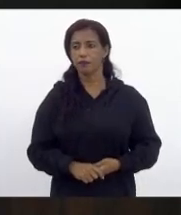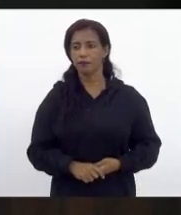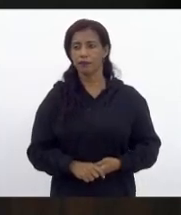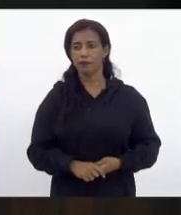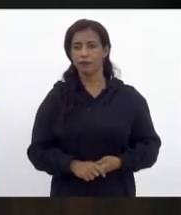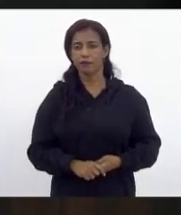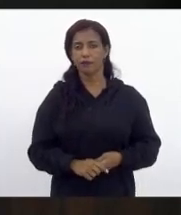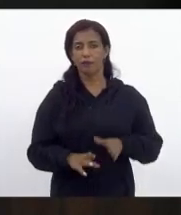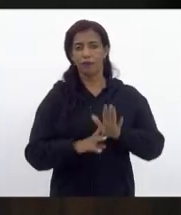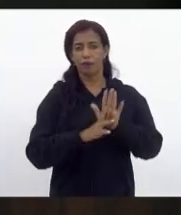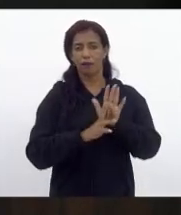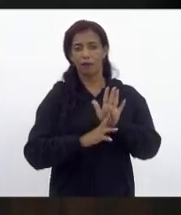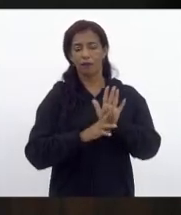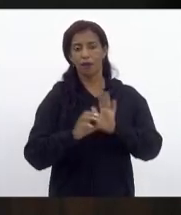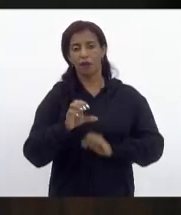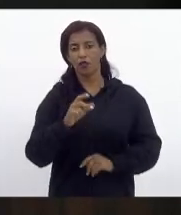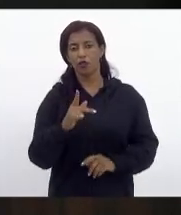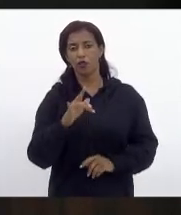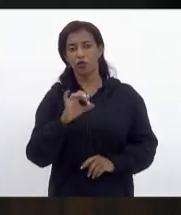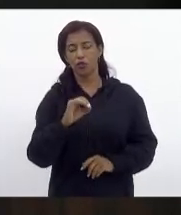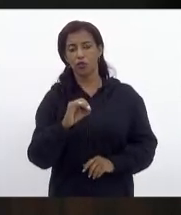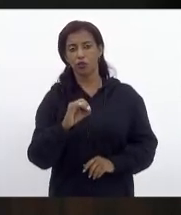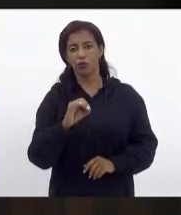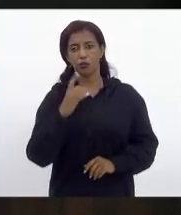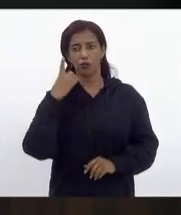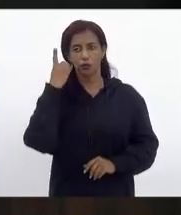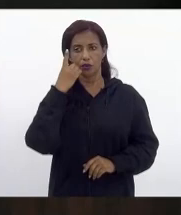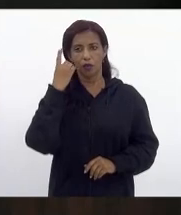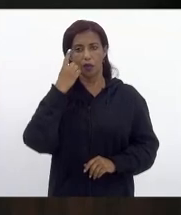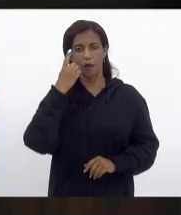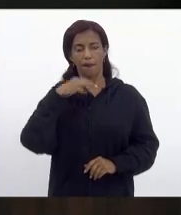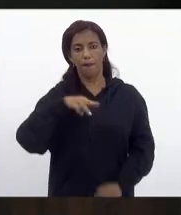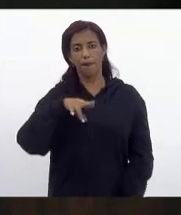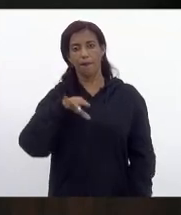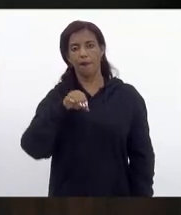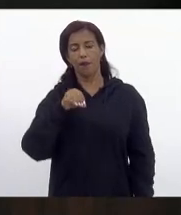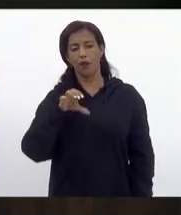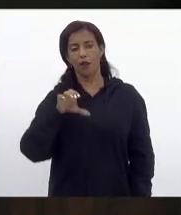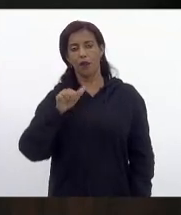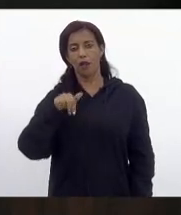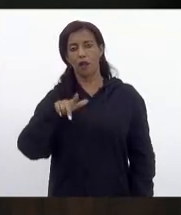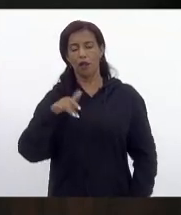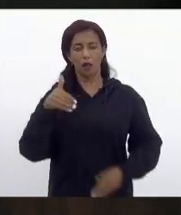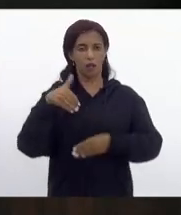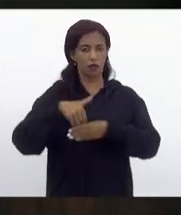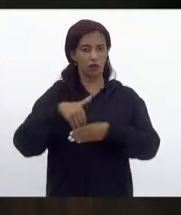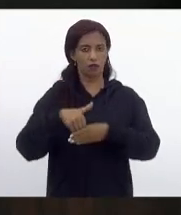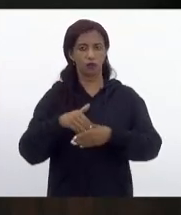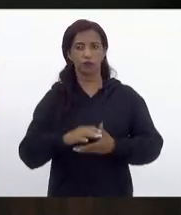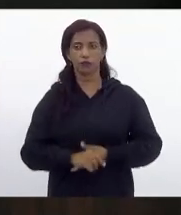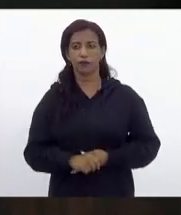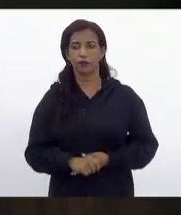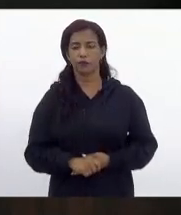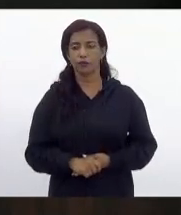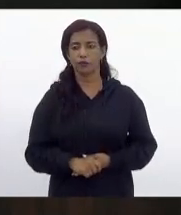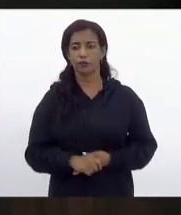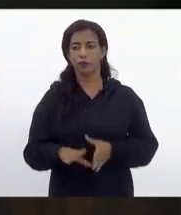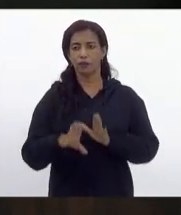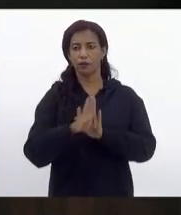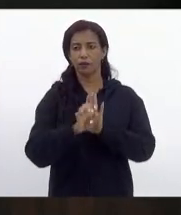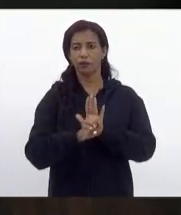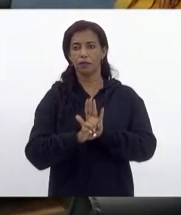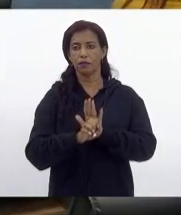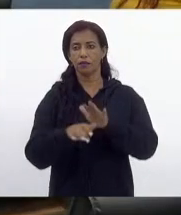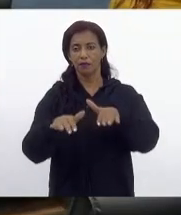Relatores, deputado Chico Machado e Márcio Canella. Em votação a emenda